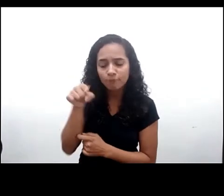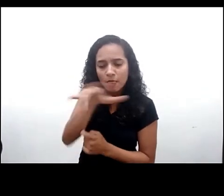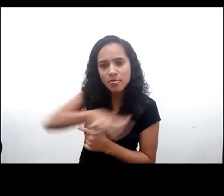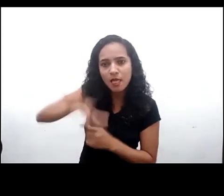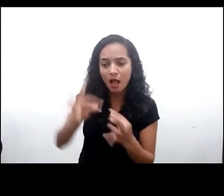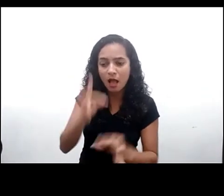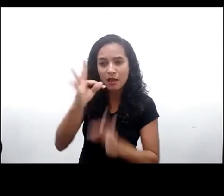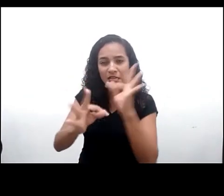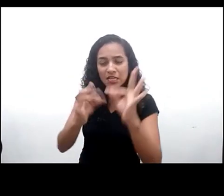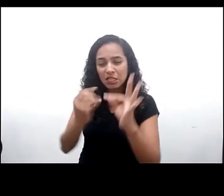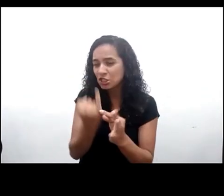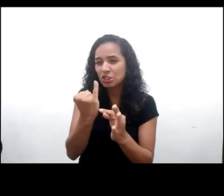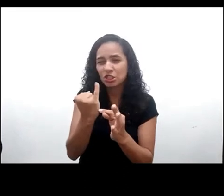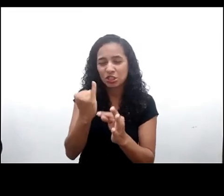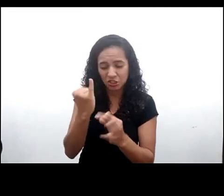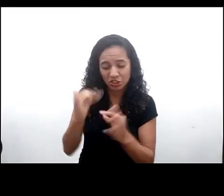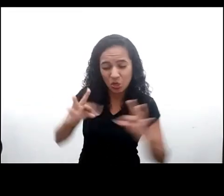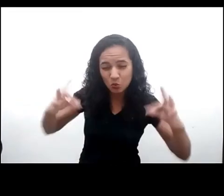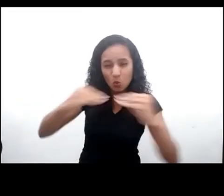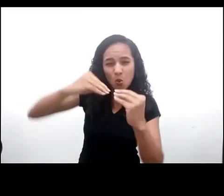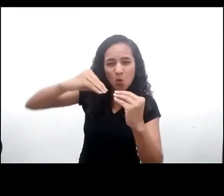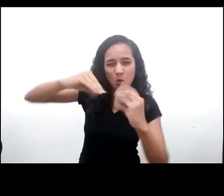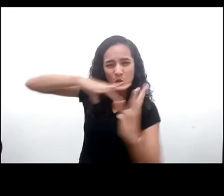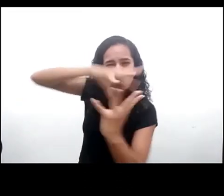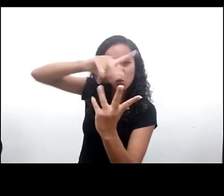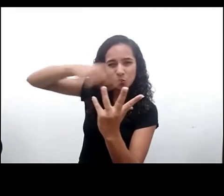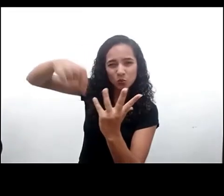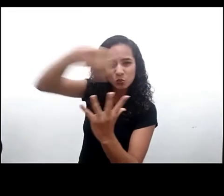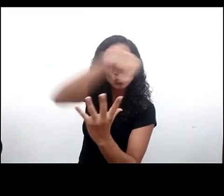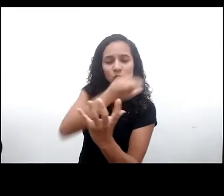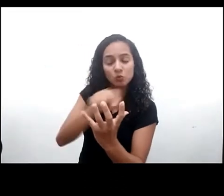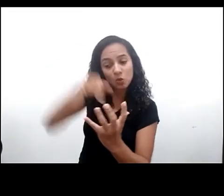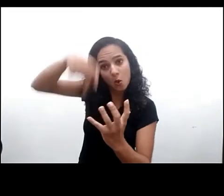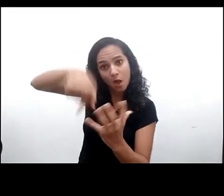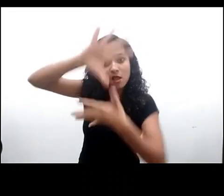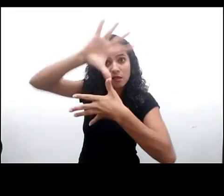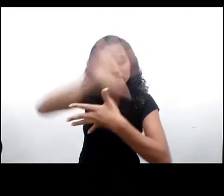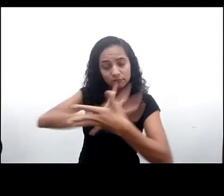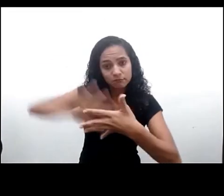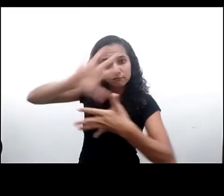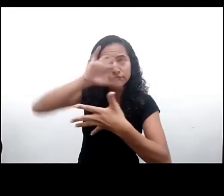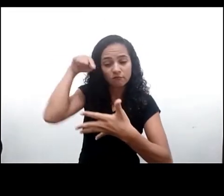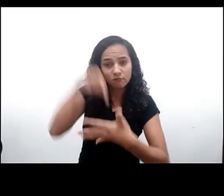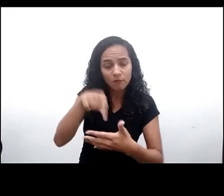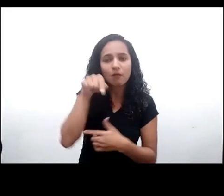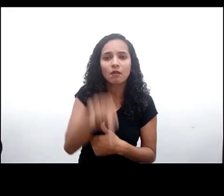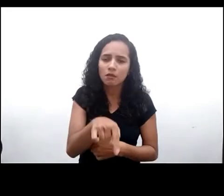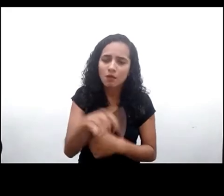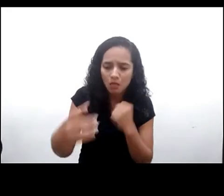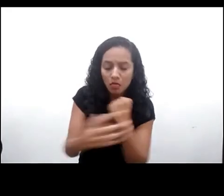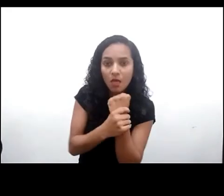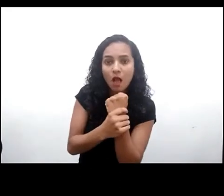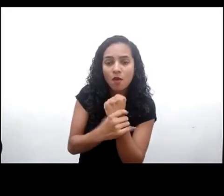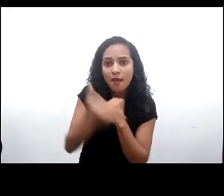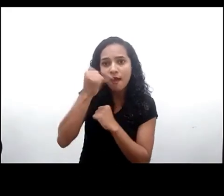mais diversos países, inclusive no sul global e aqui na América Latina, de forma que estejam a salvo de violências